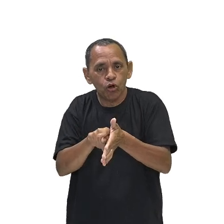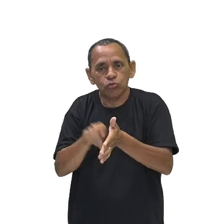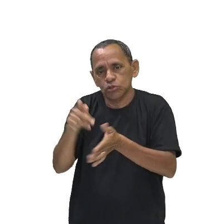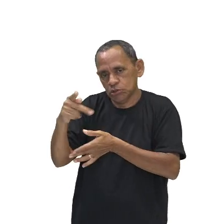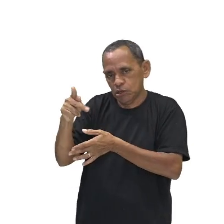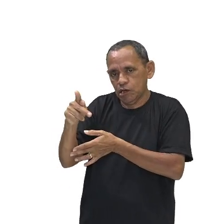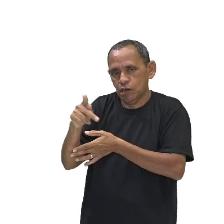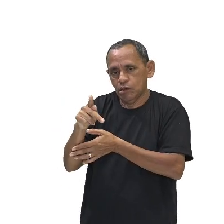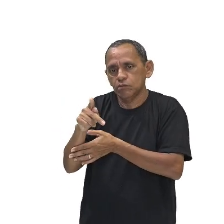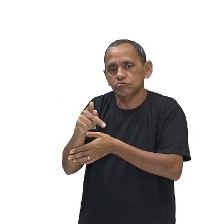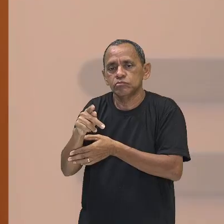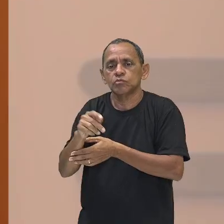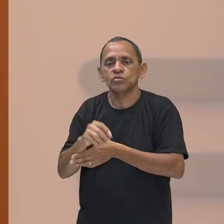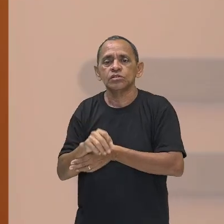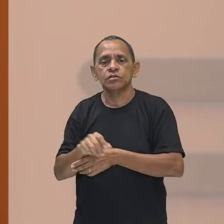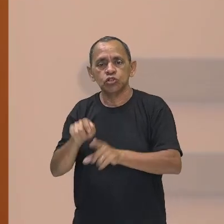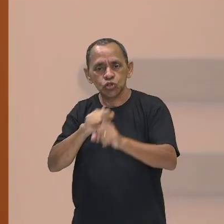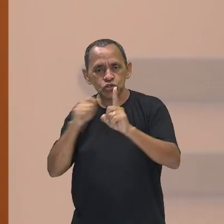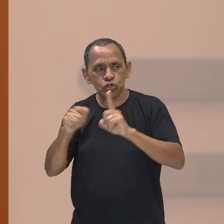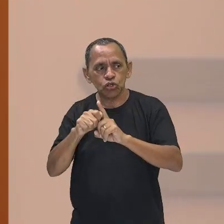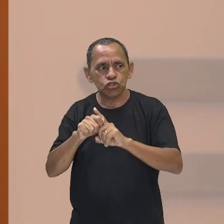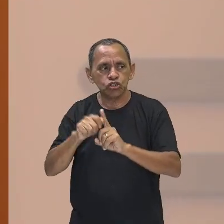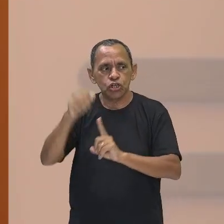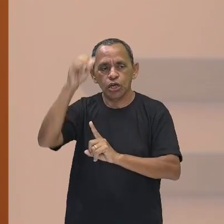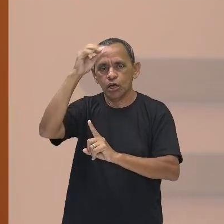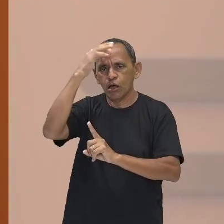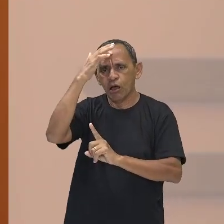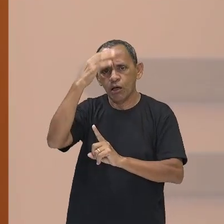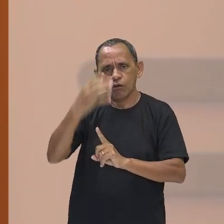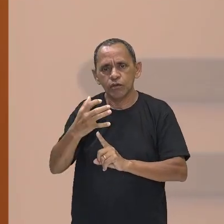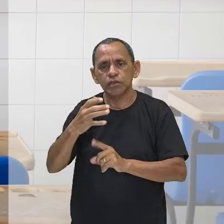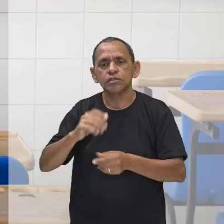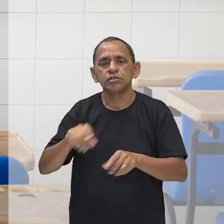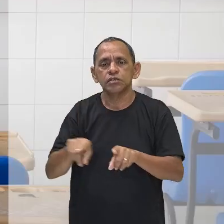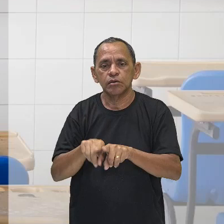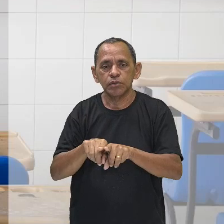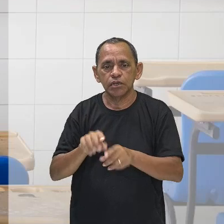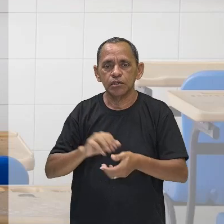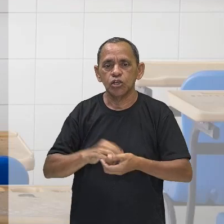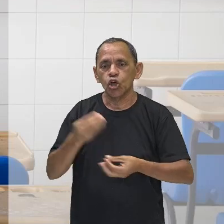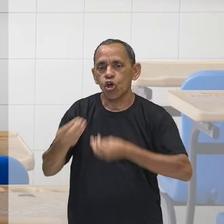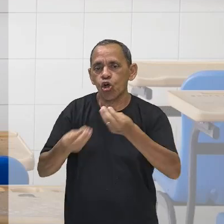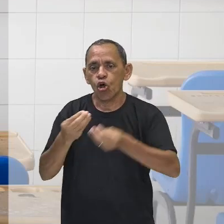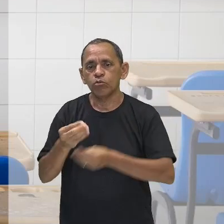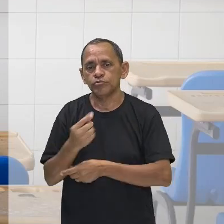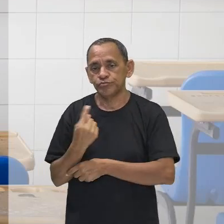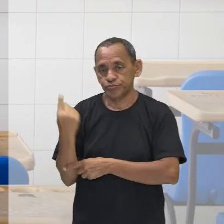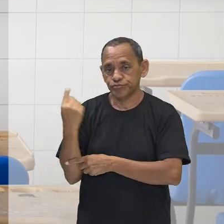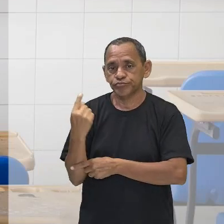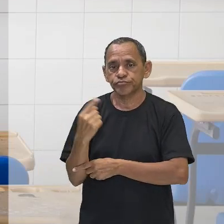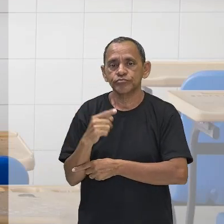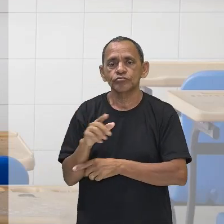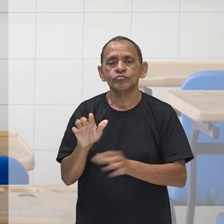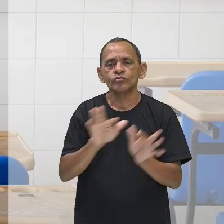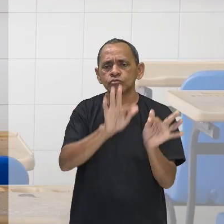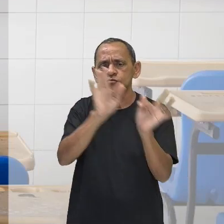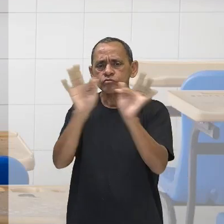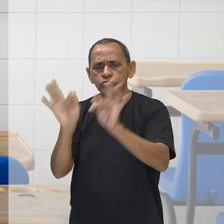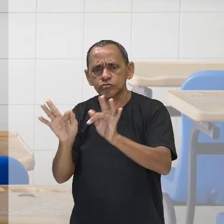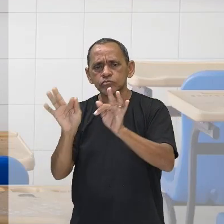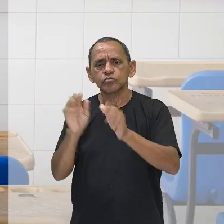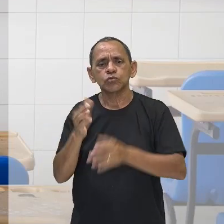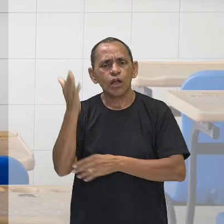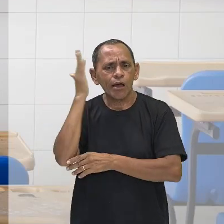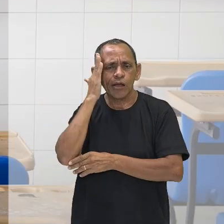compreensiva. É o que nós vamos ver, então, agora no nosso VT. Muito bem, para a gente entender a sociologia de Max